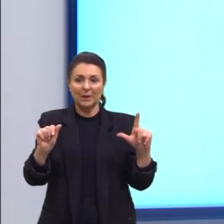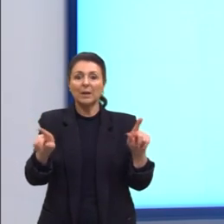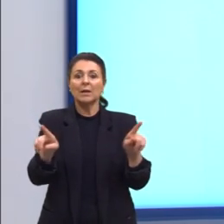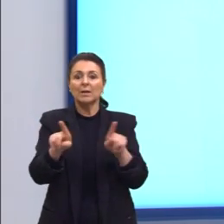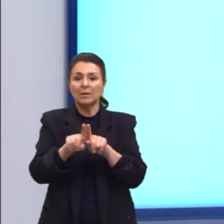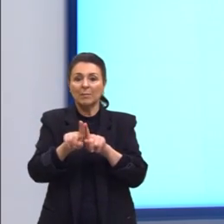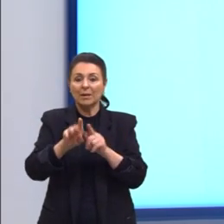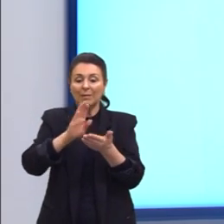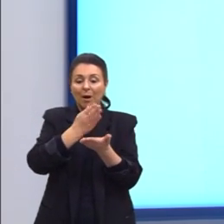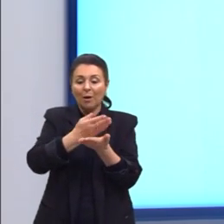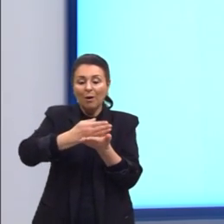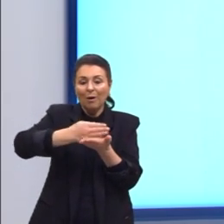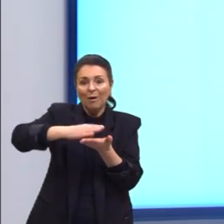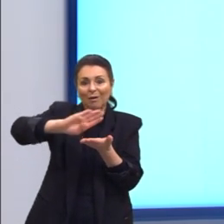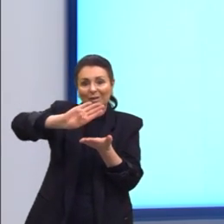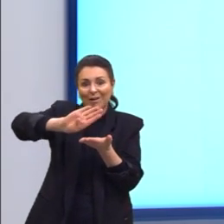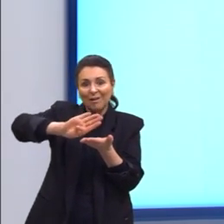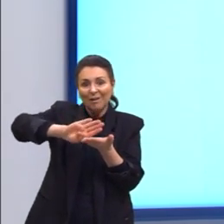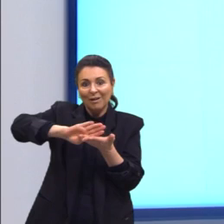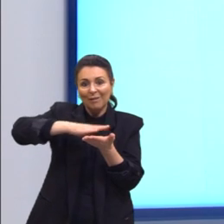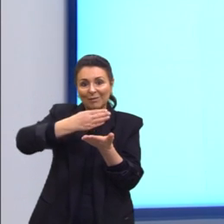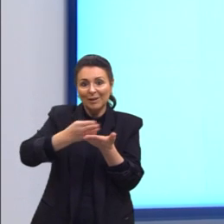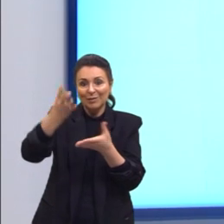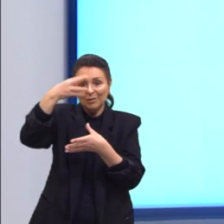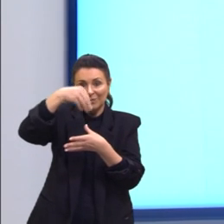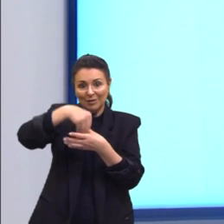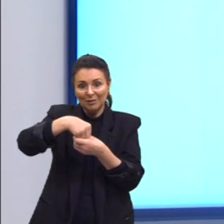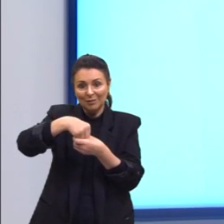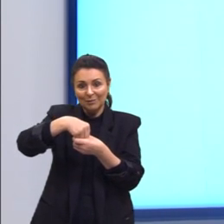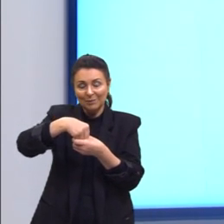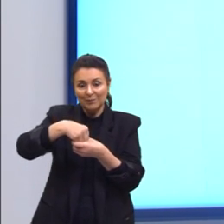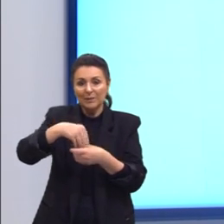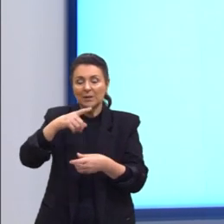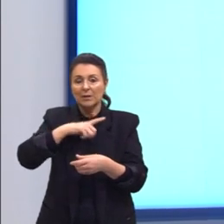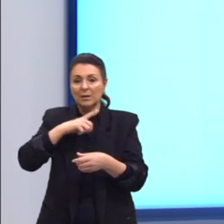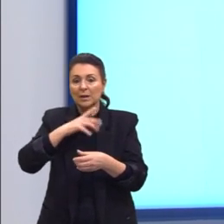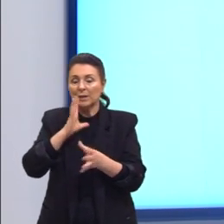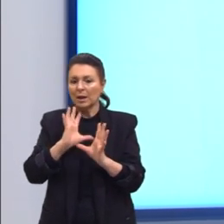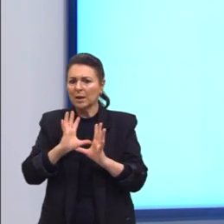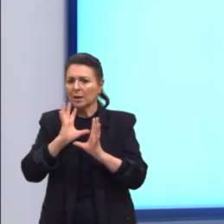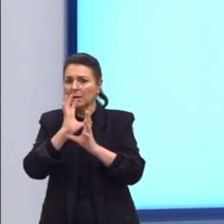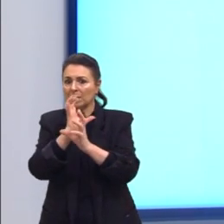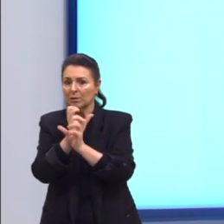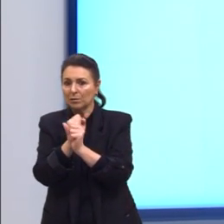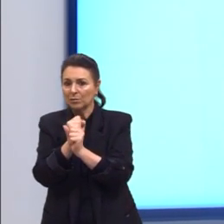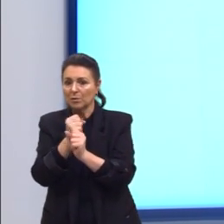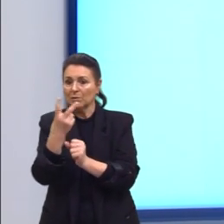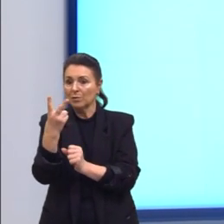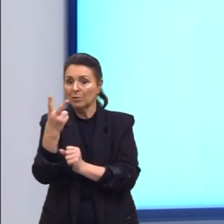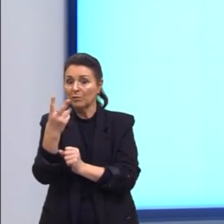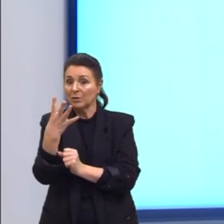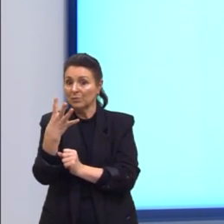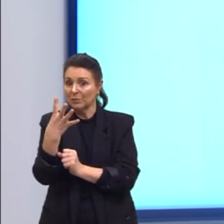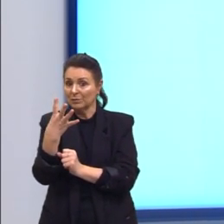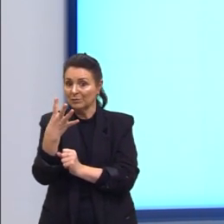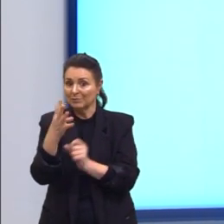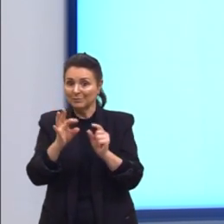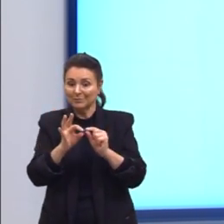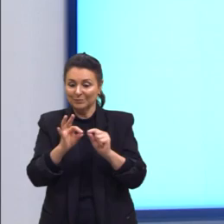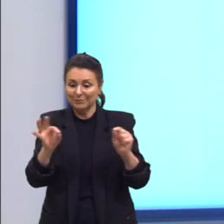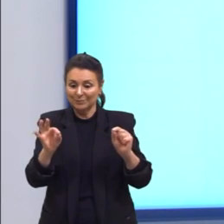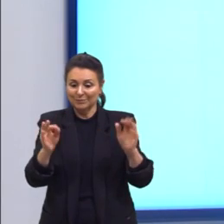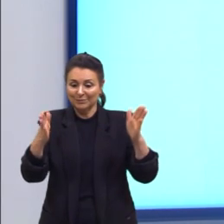concavidade, aquele buraquinho que nós temos. Então, ao todo, nós teríamos 24 arestas.